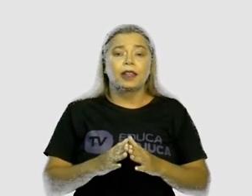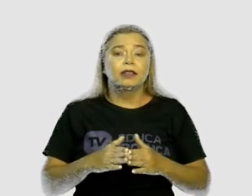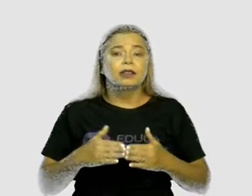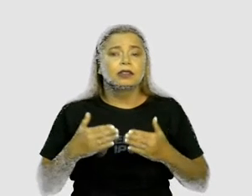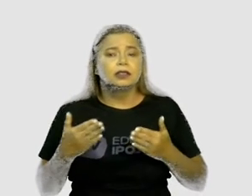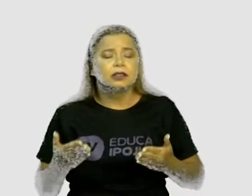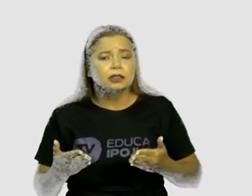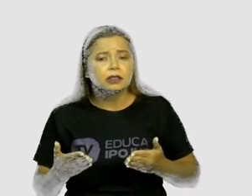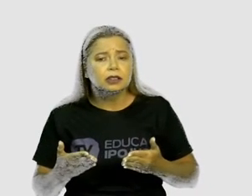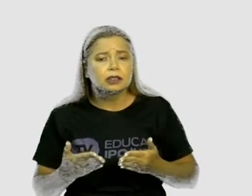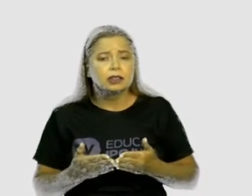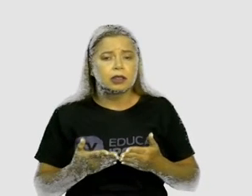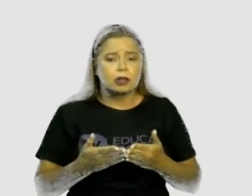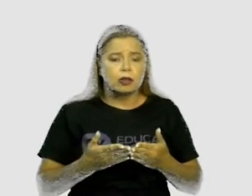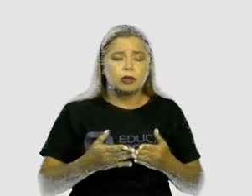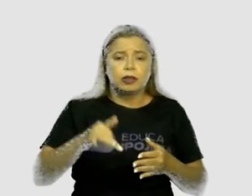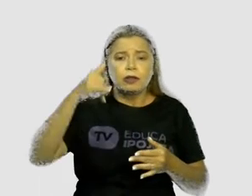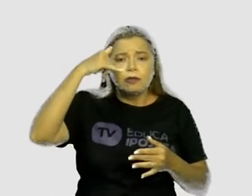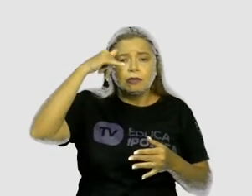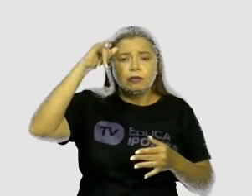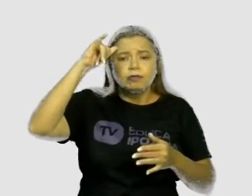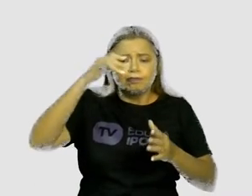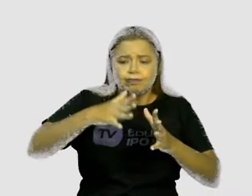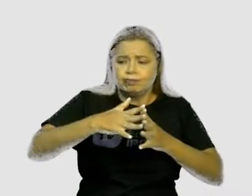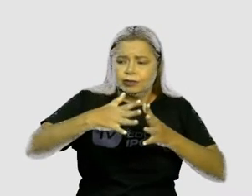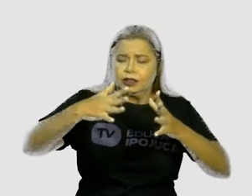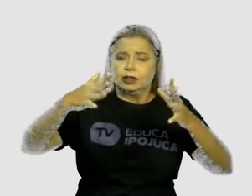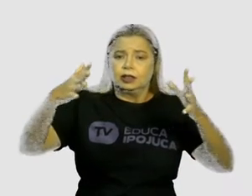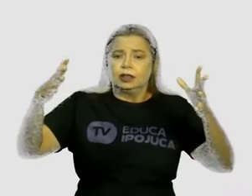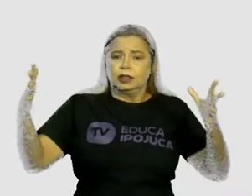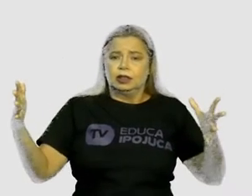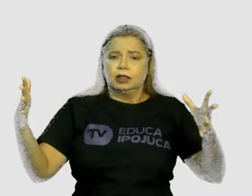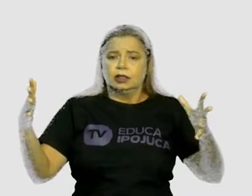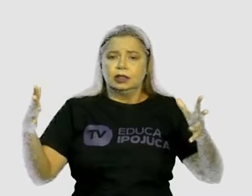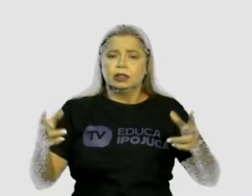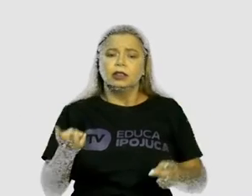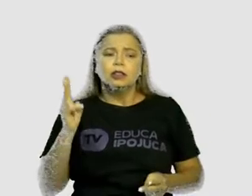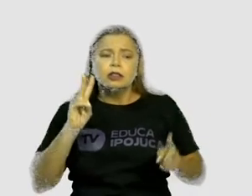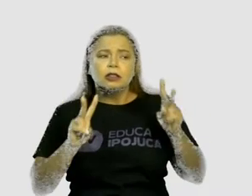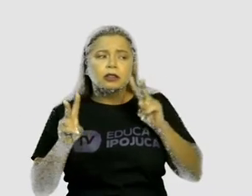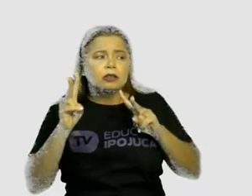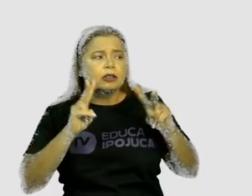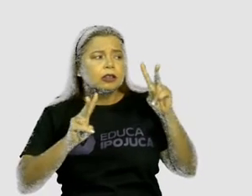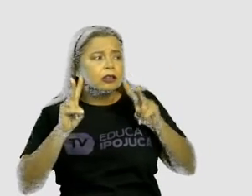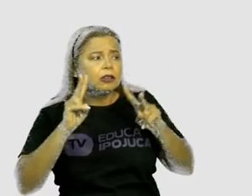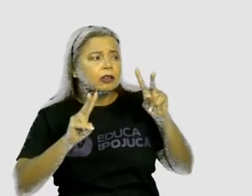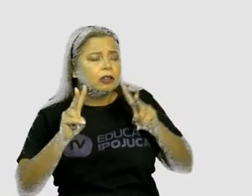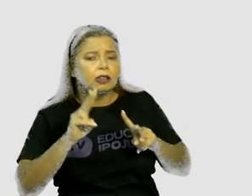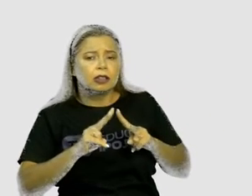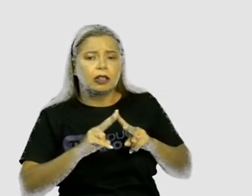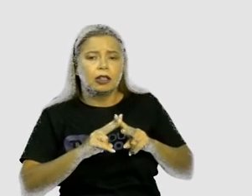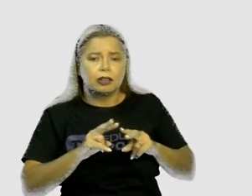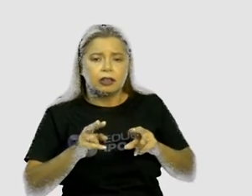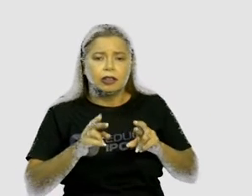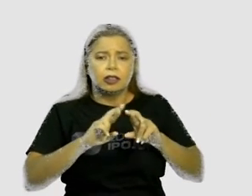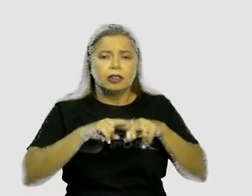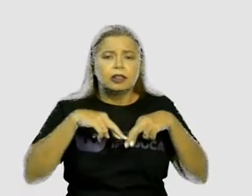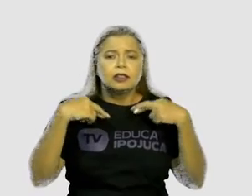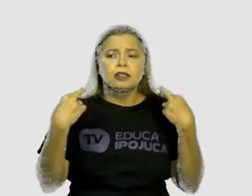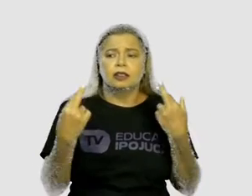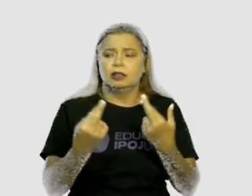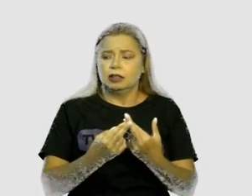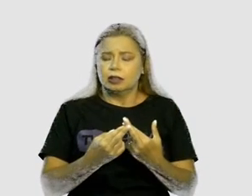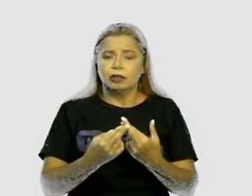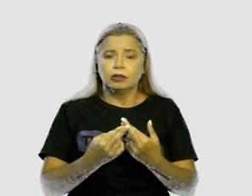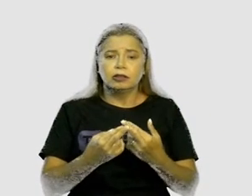animar, todas ficaram zangadas, começou a se assanhar e foram se reunindo nas pernas do boi,